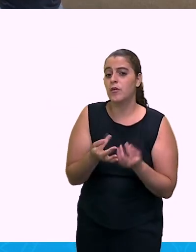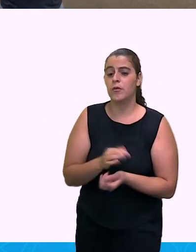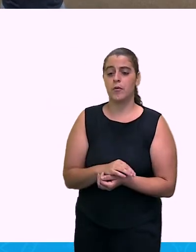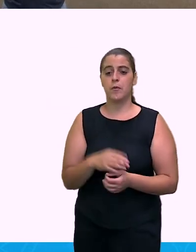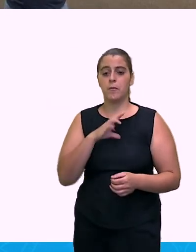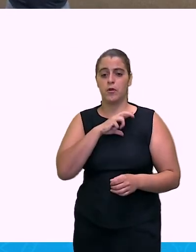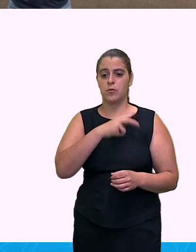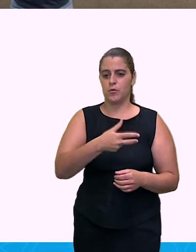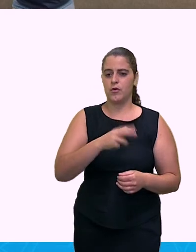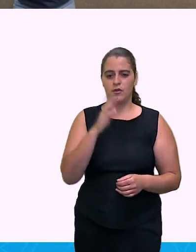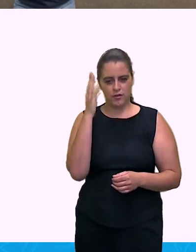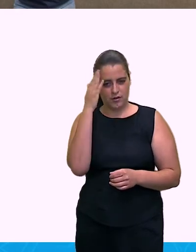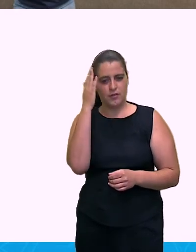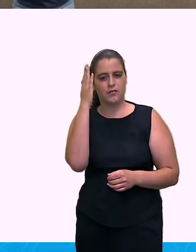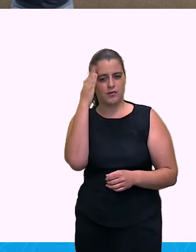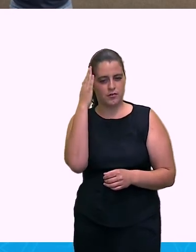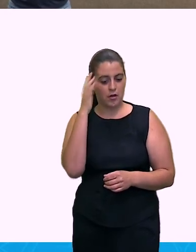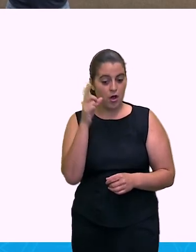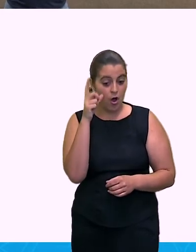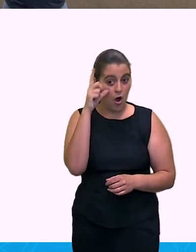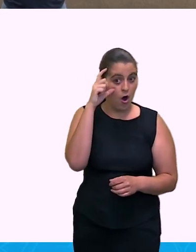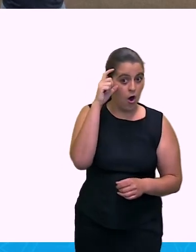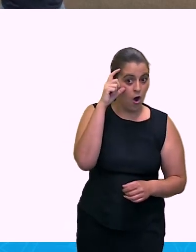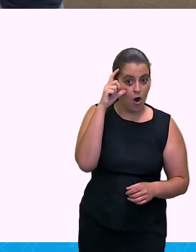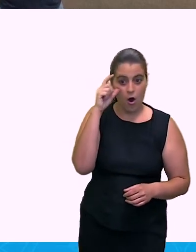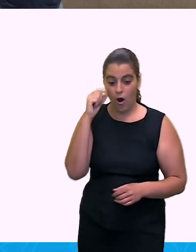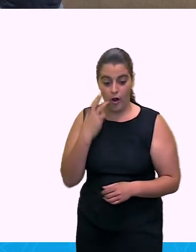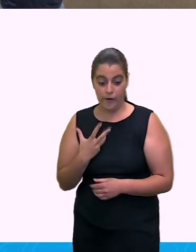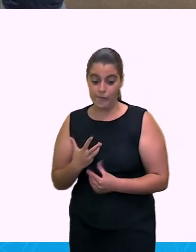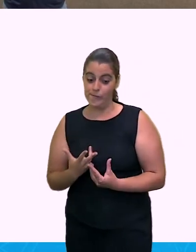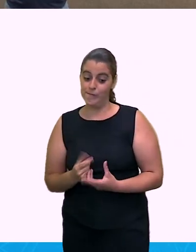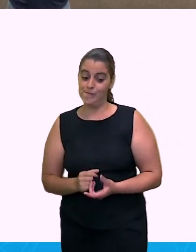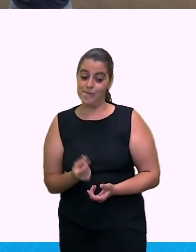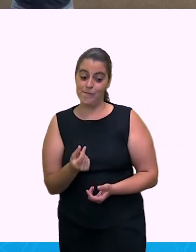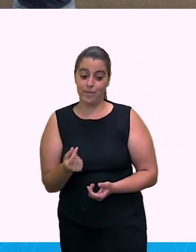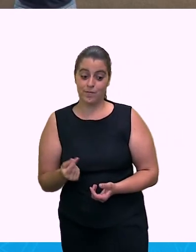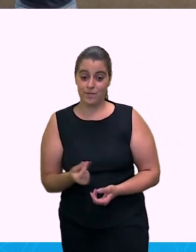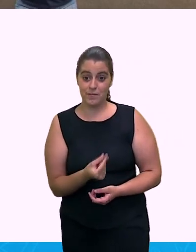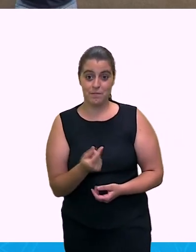os portugueses, eles cresceram o olho, né, acharam aquilo ali,